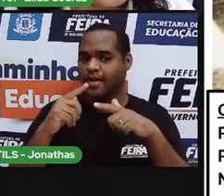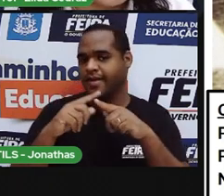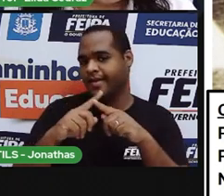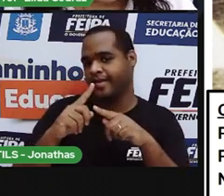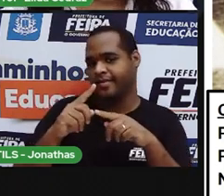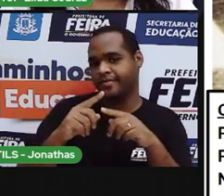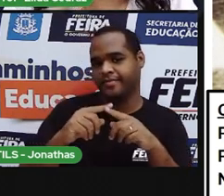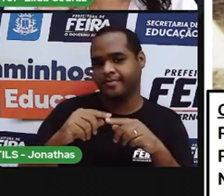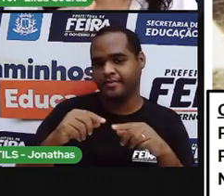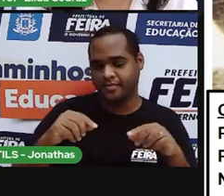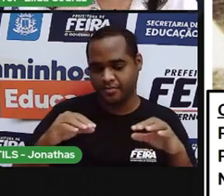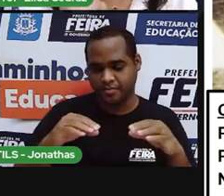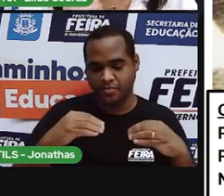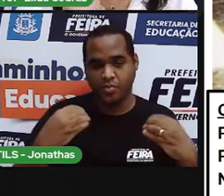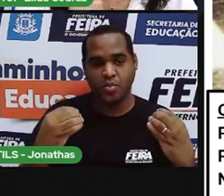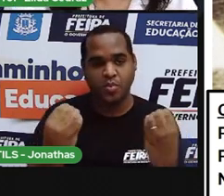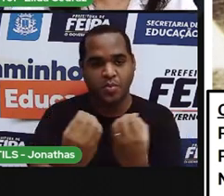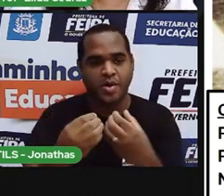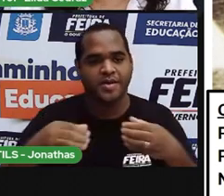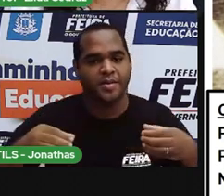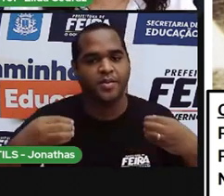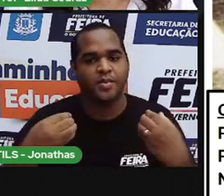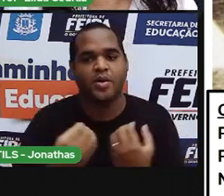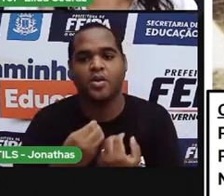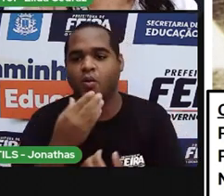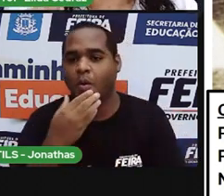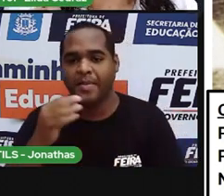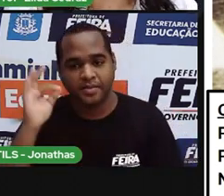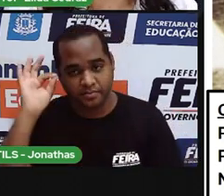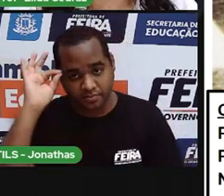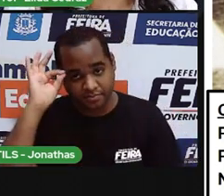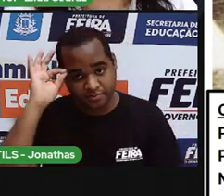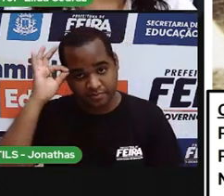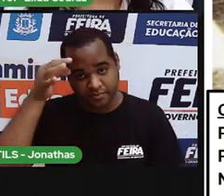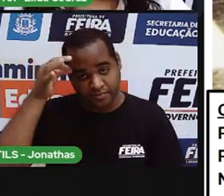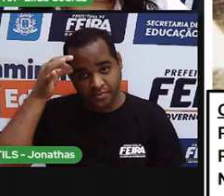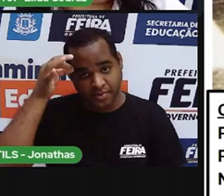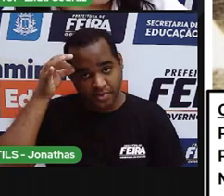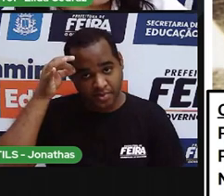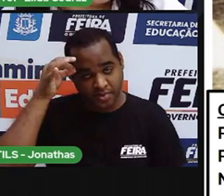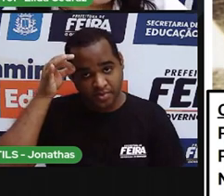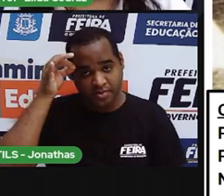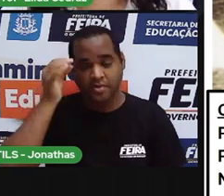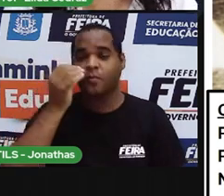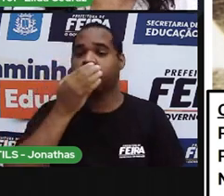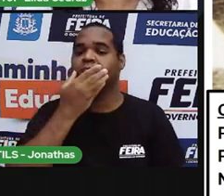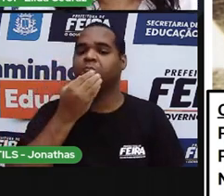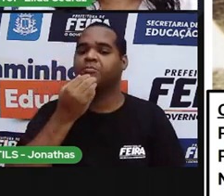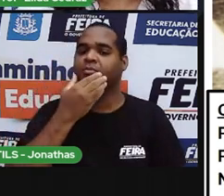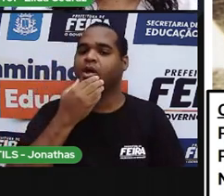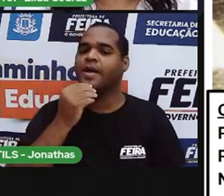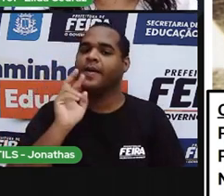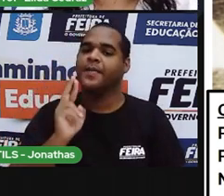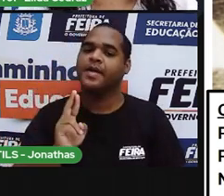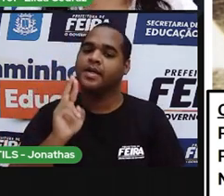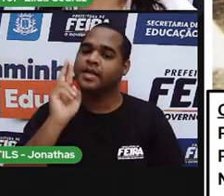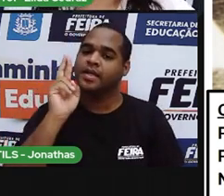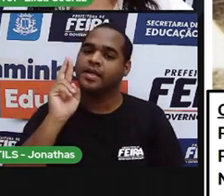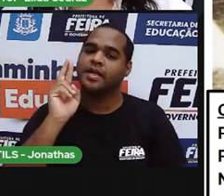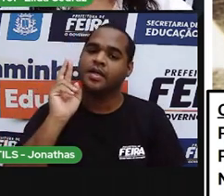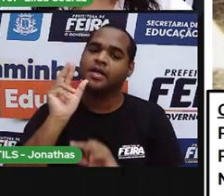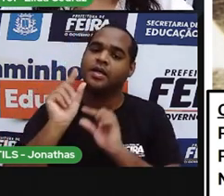boliche e um adulto lá atrás. Esse adulto é o dono do boliche.